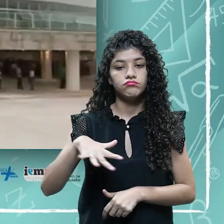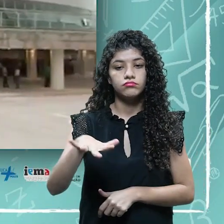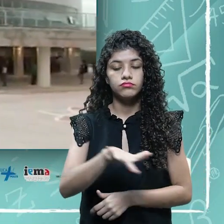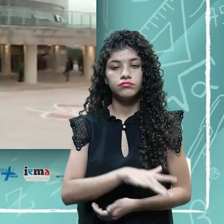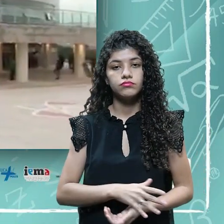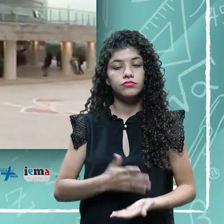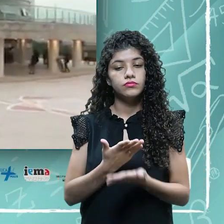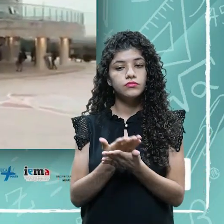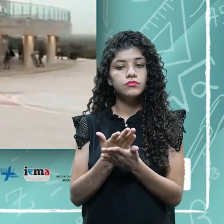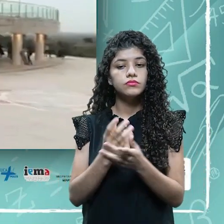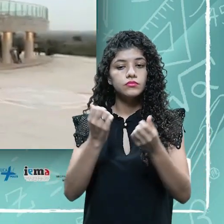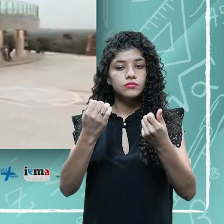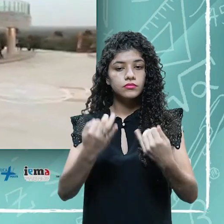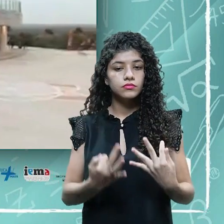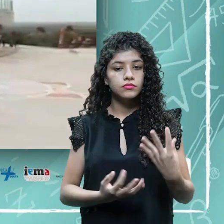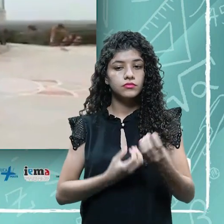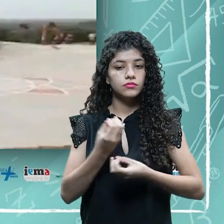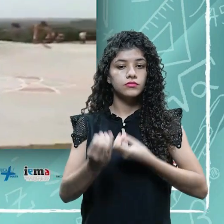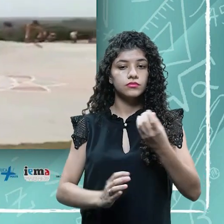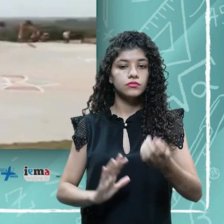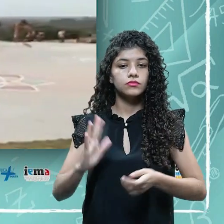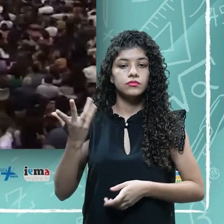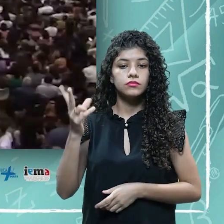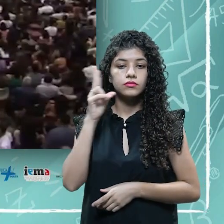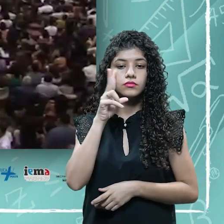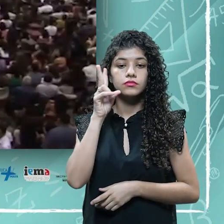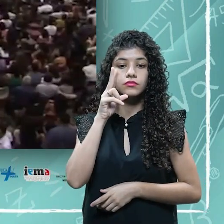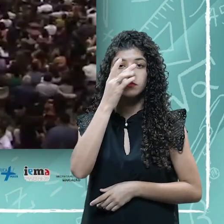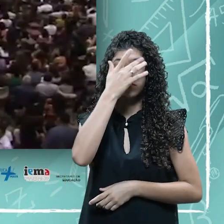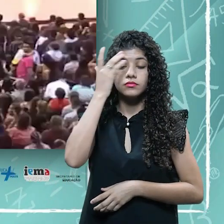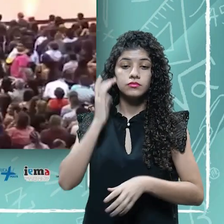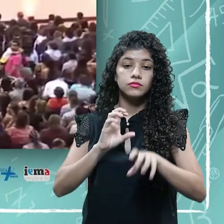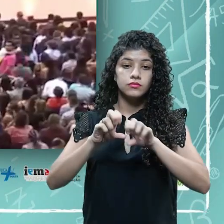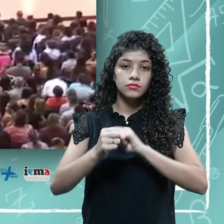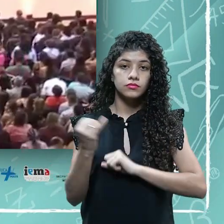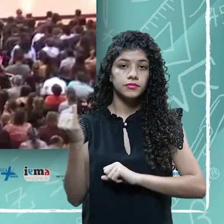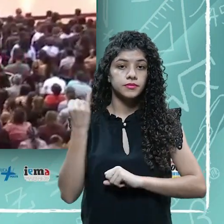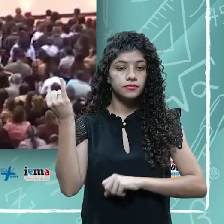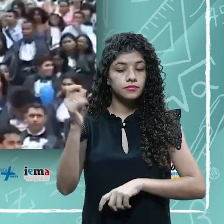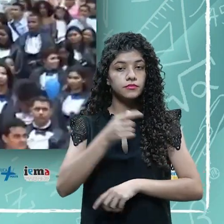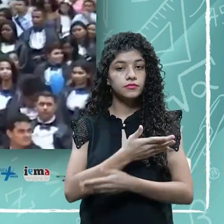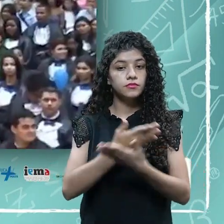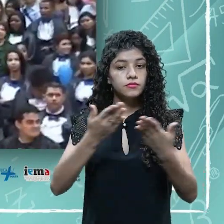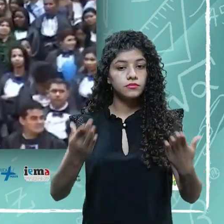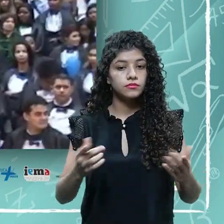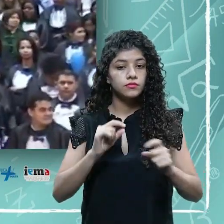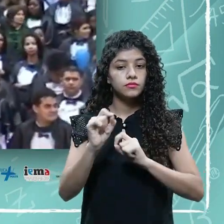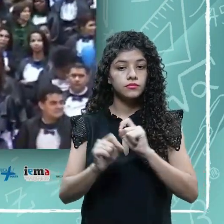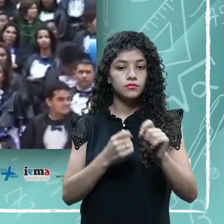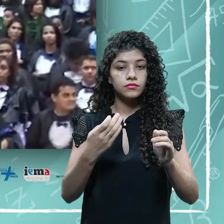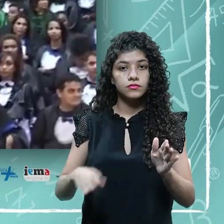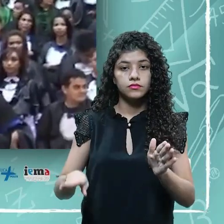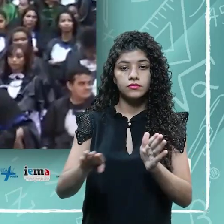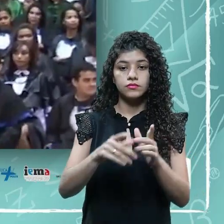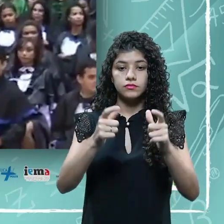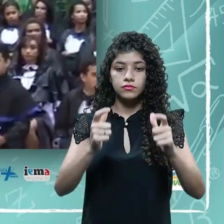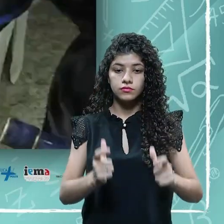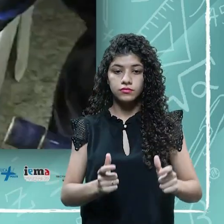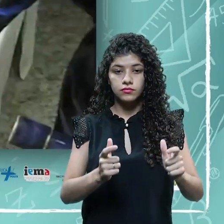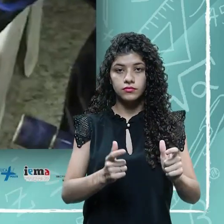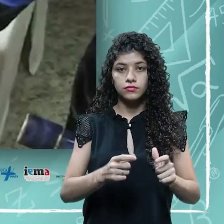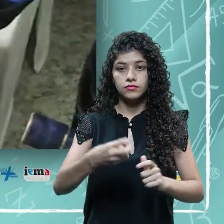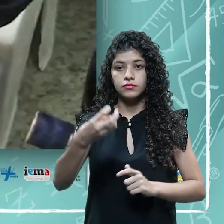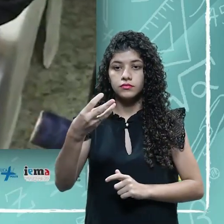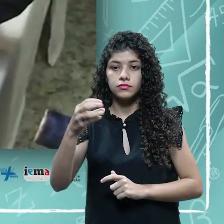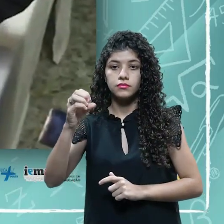Iremos falar agora sobre como a cerimônia acontece. Lembrem-se, formandos. É muito importante que vocês estejam no local da solenidade